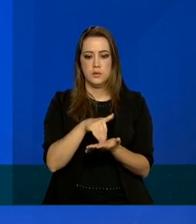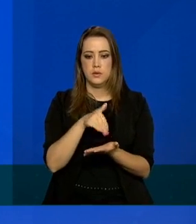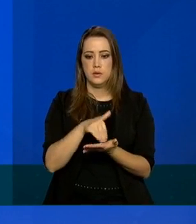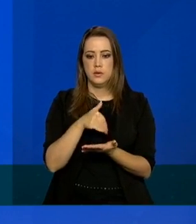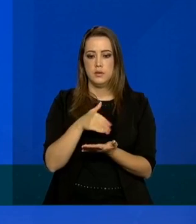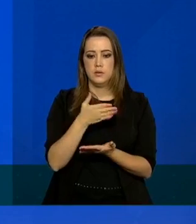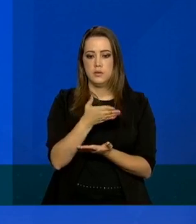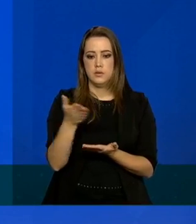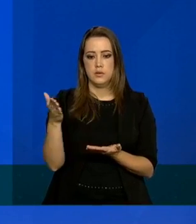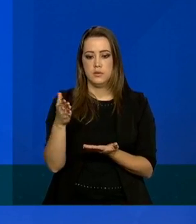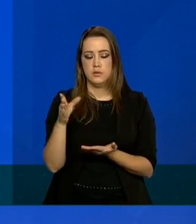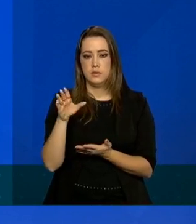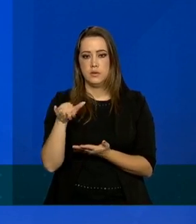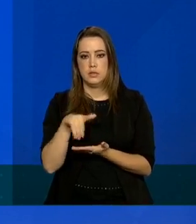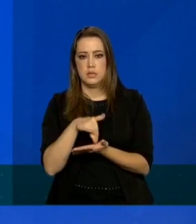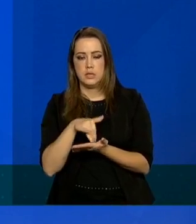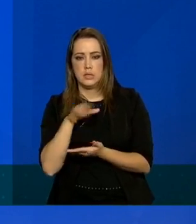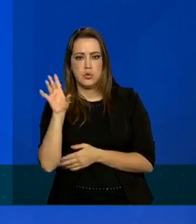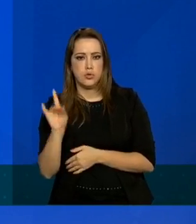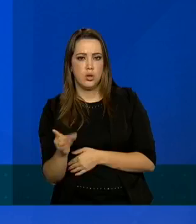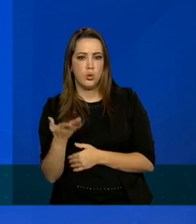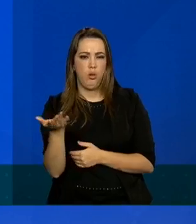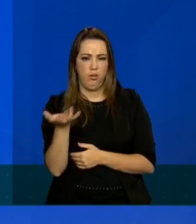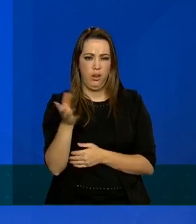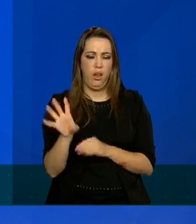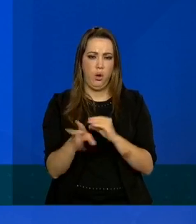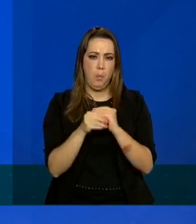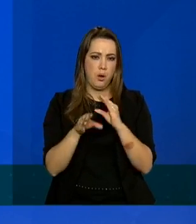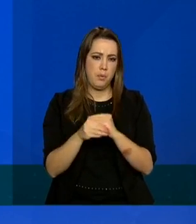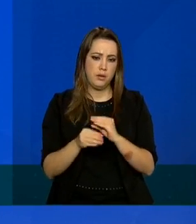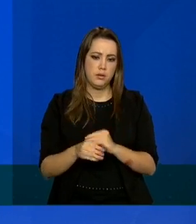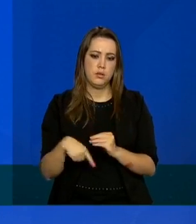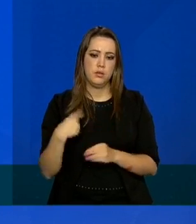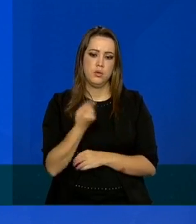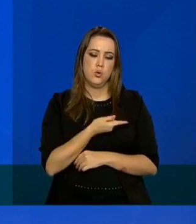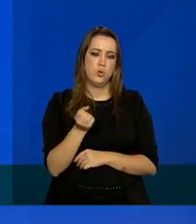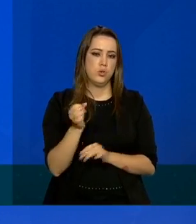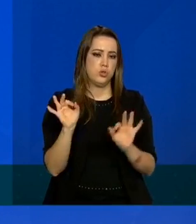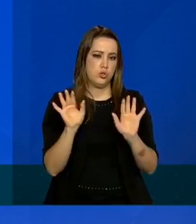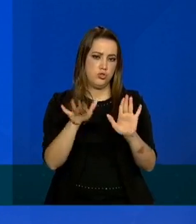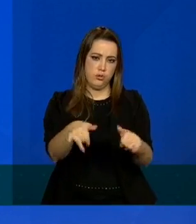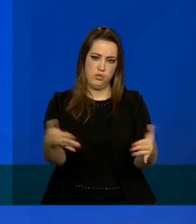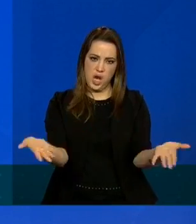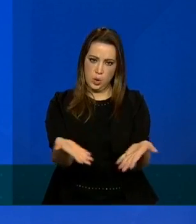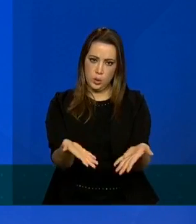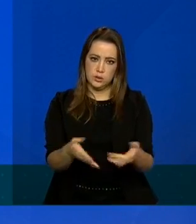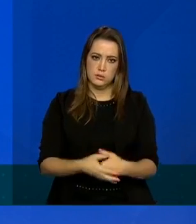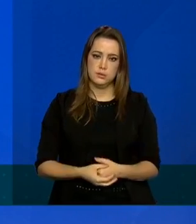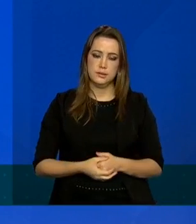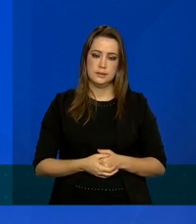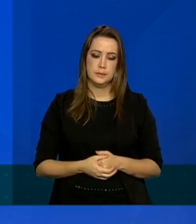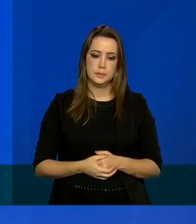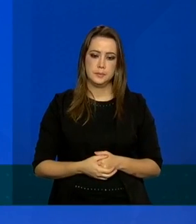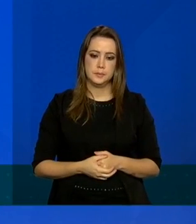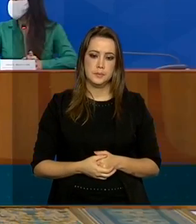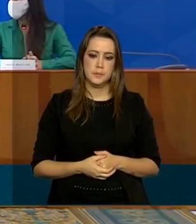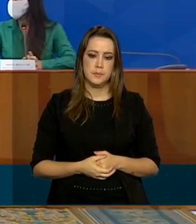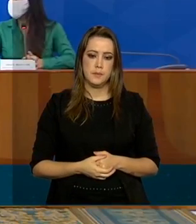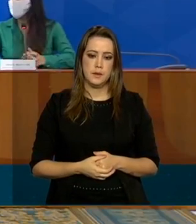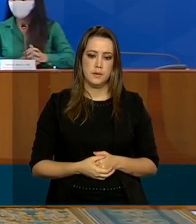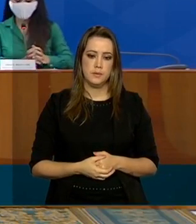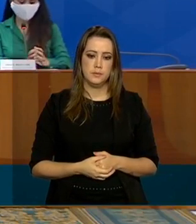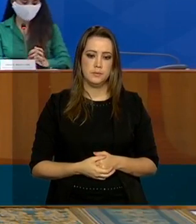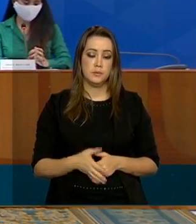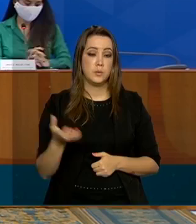e secretária e diretora se vocês quiserem fazer algum complemento do contrário nós vamos encerrar a coletiva eu